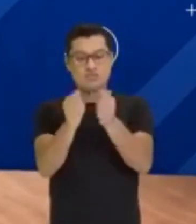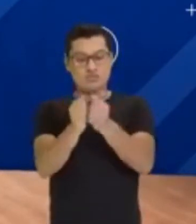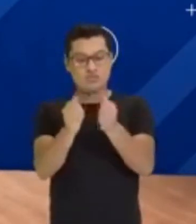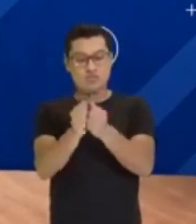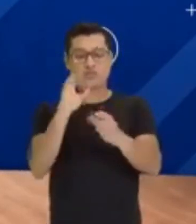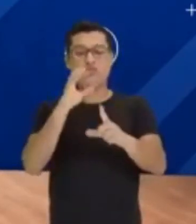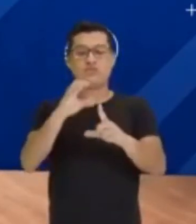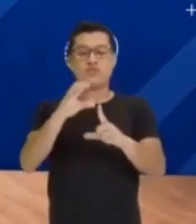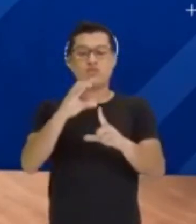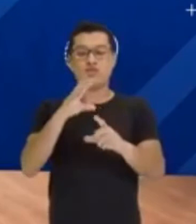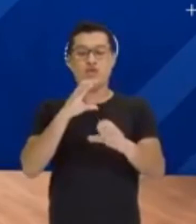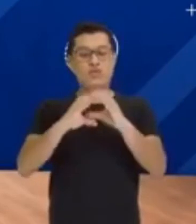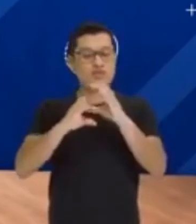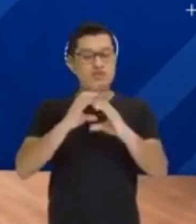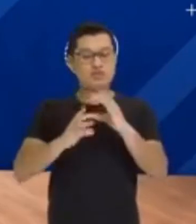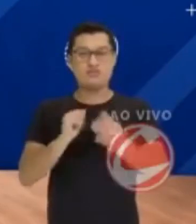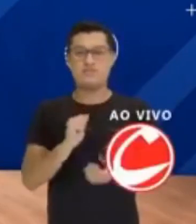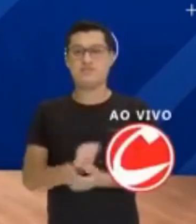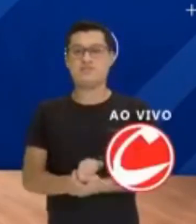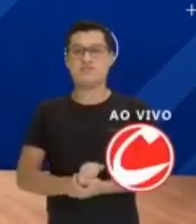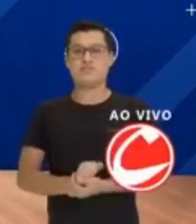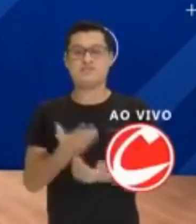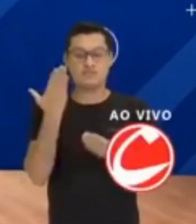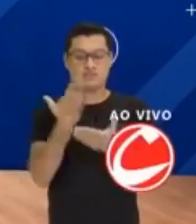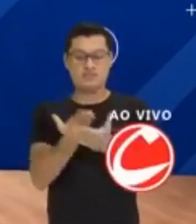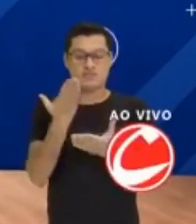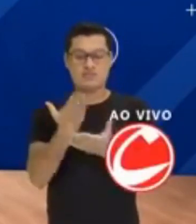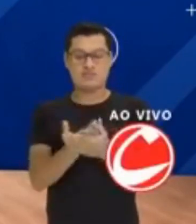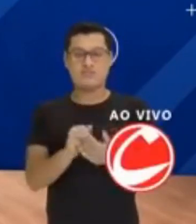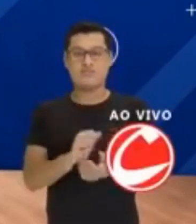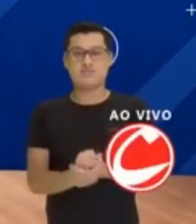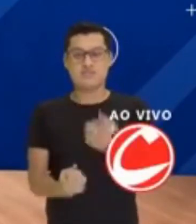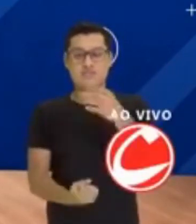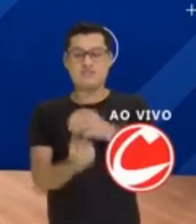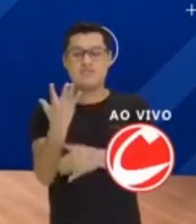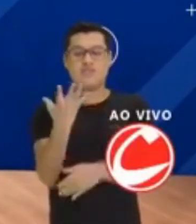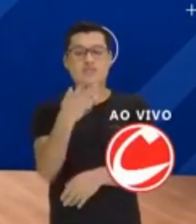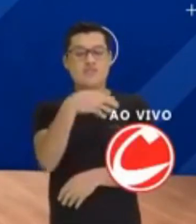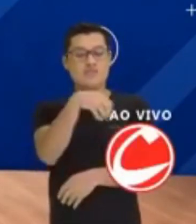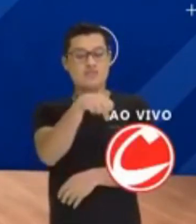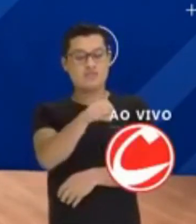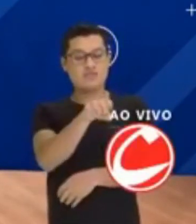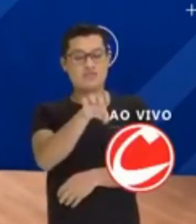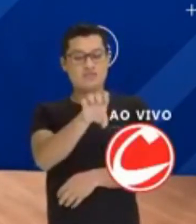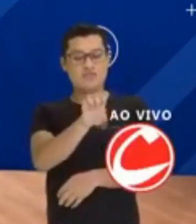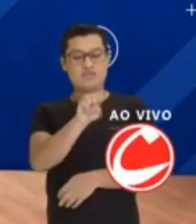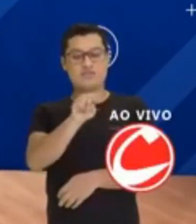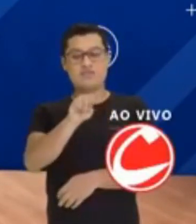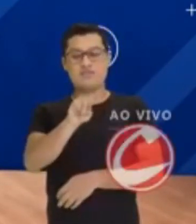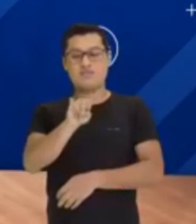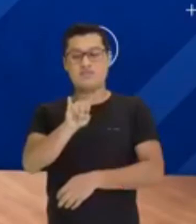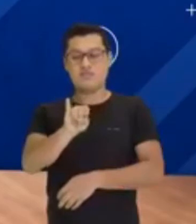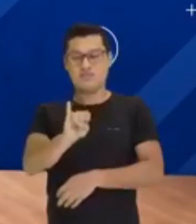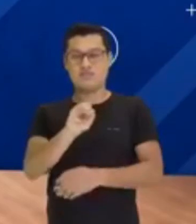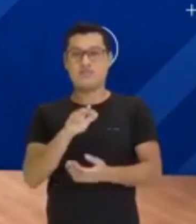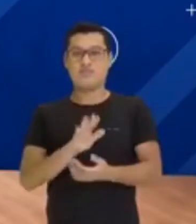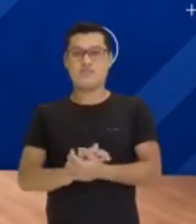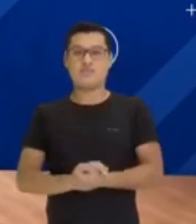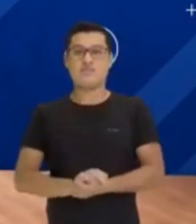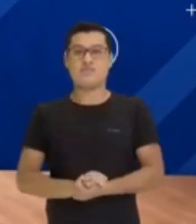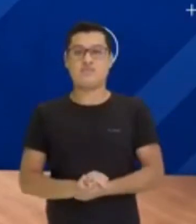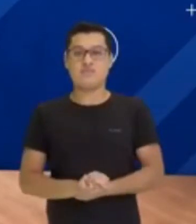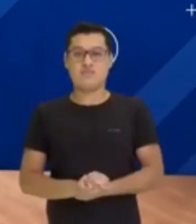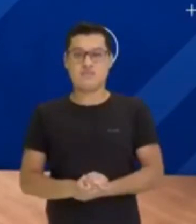com a Rede Cultura de Comunicação. Essas aulas são produzidas pelo Centro de Mídias do Estado, o Sistema